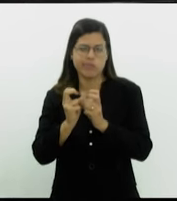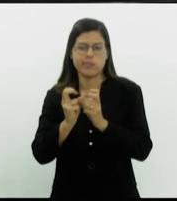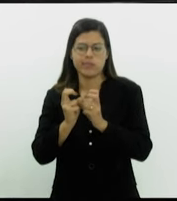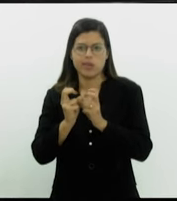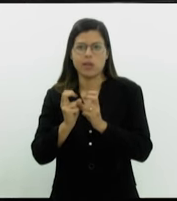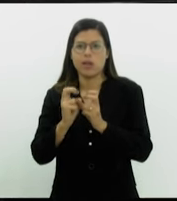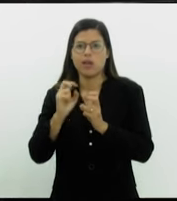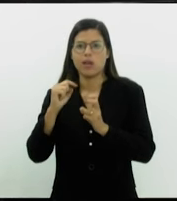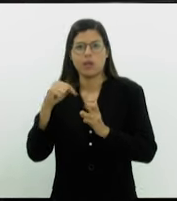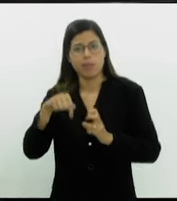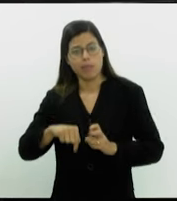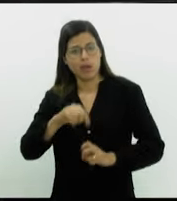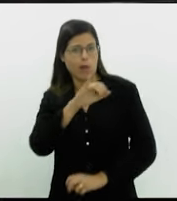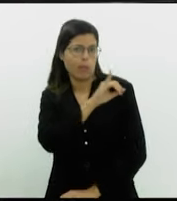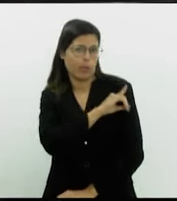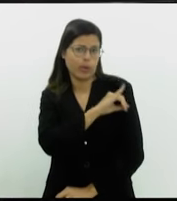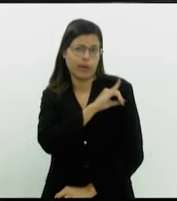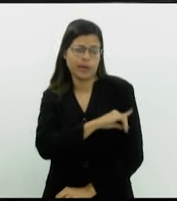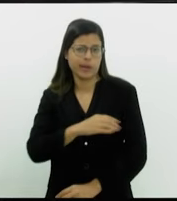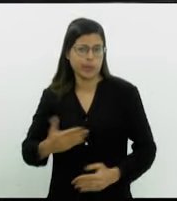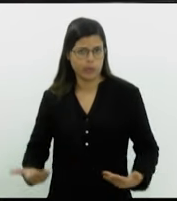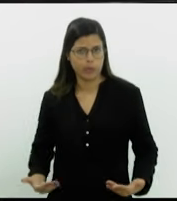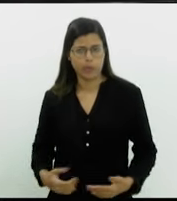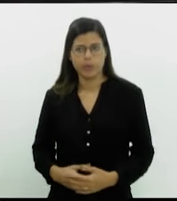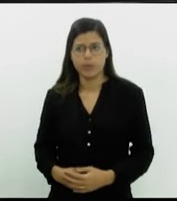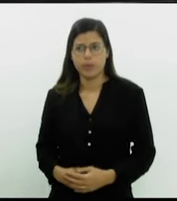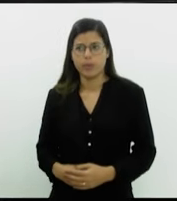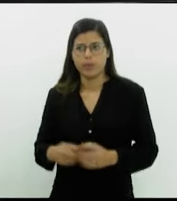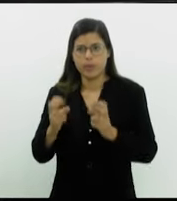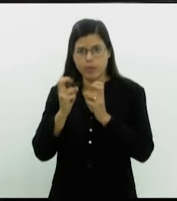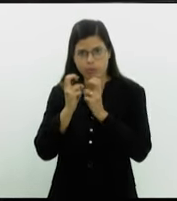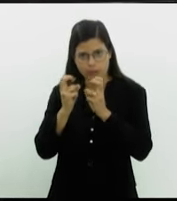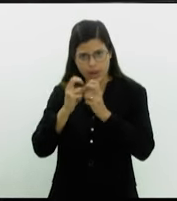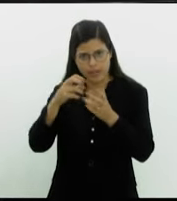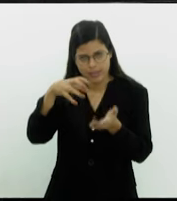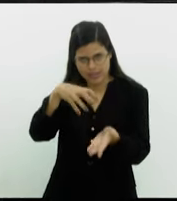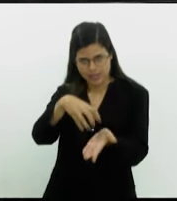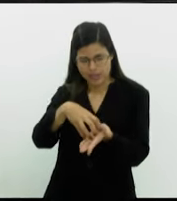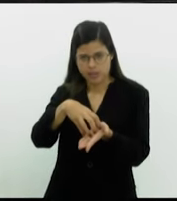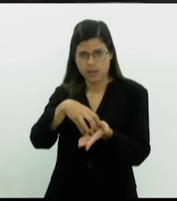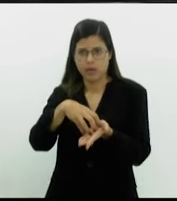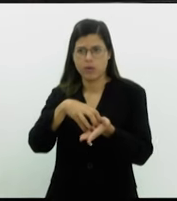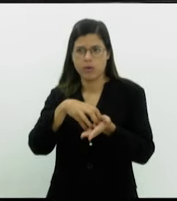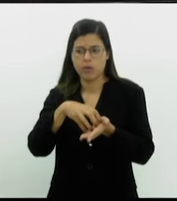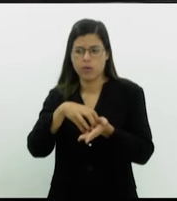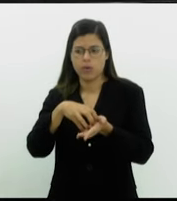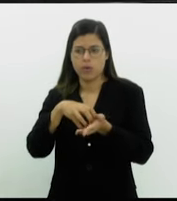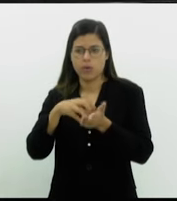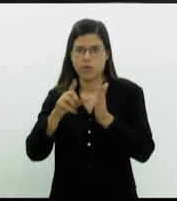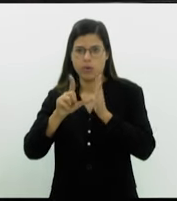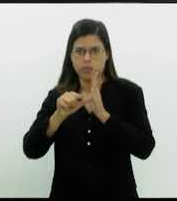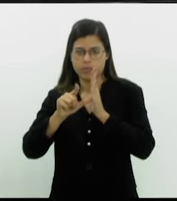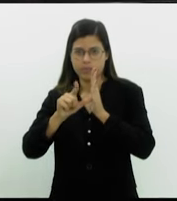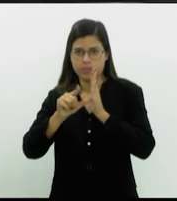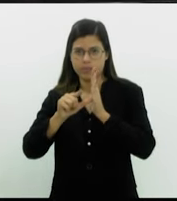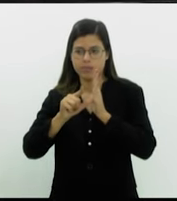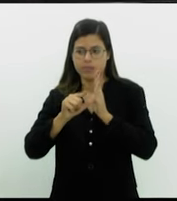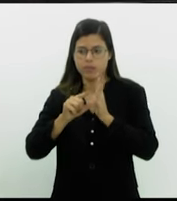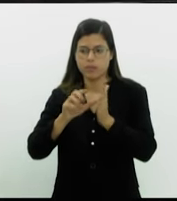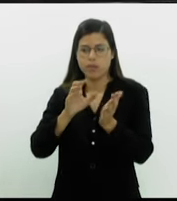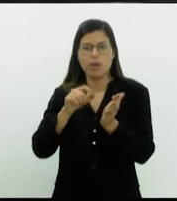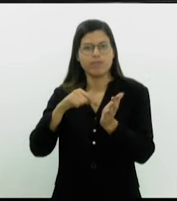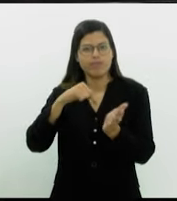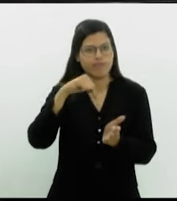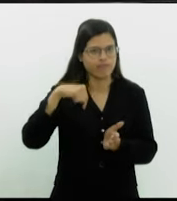região metropolitana. O trem da central vai a Santa Cruz, mas